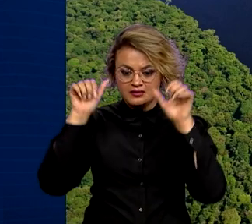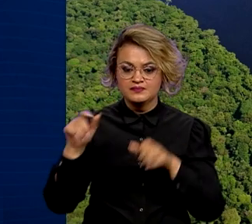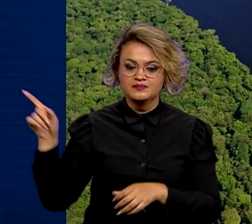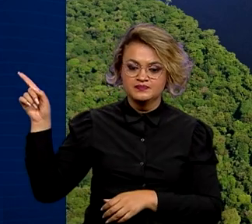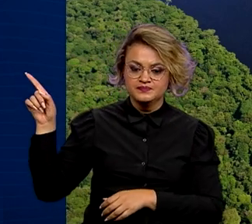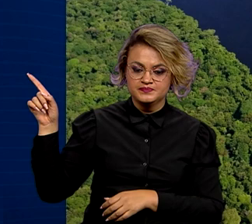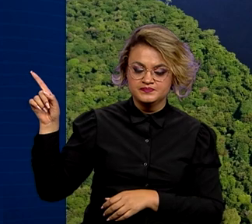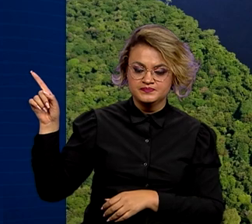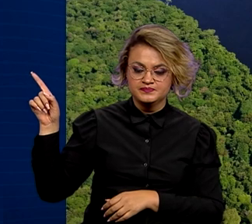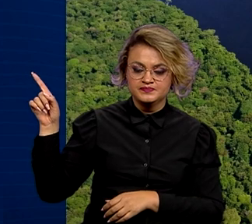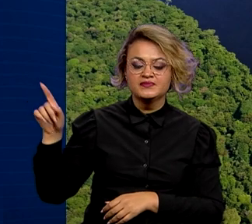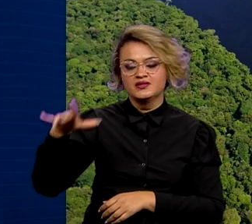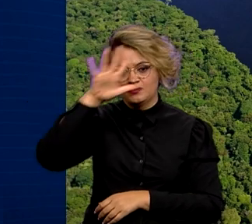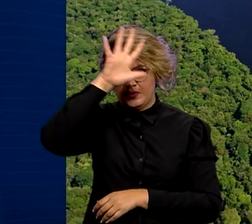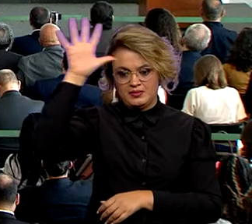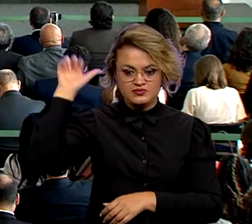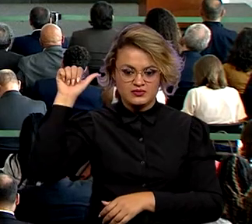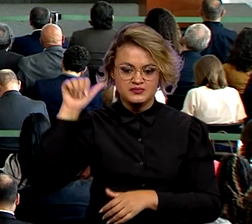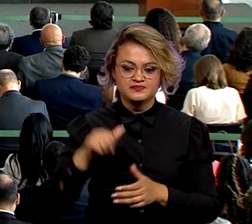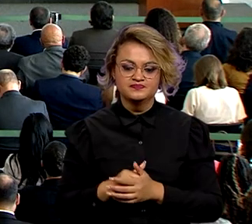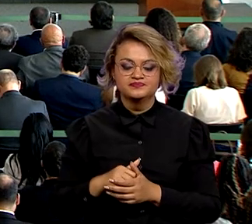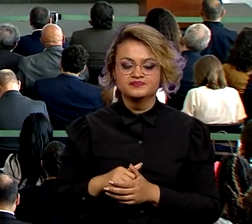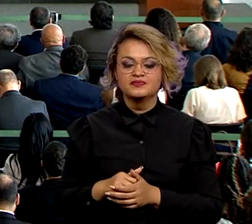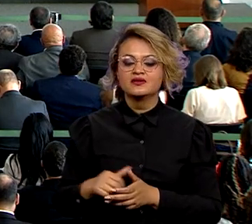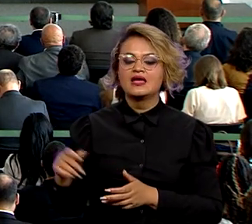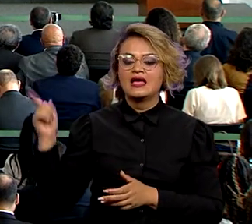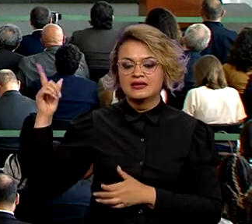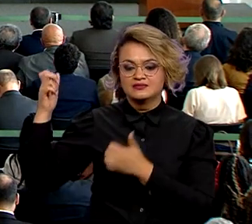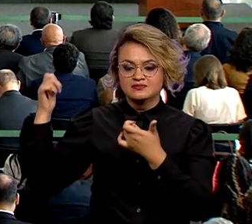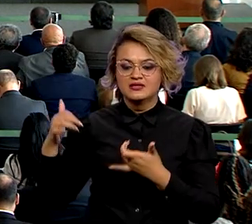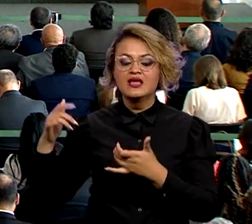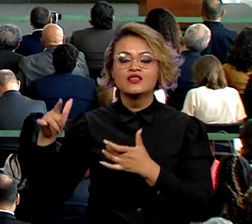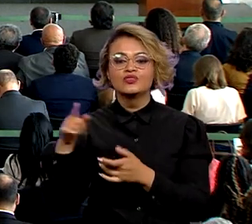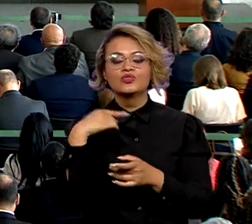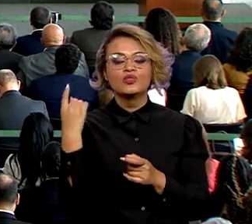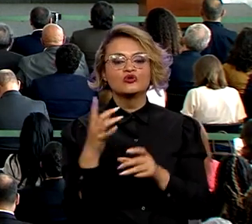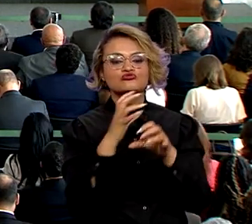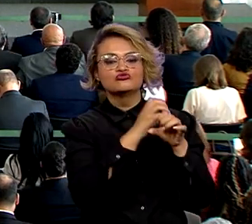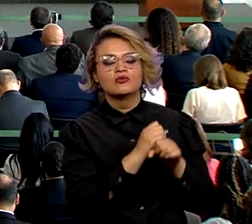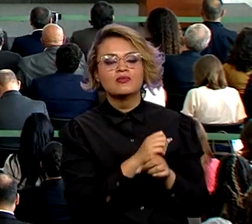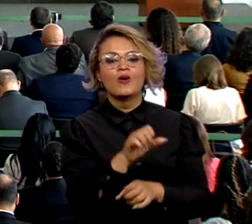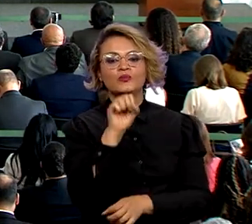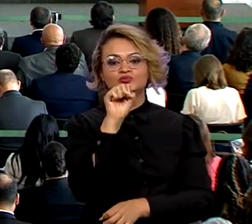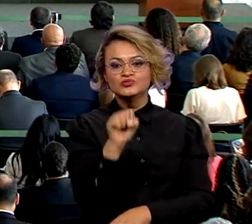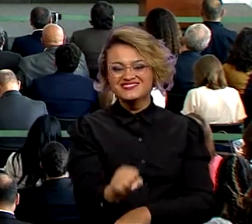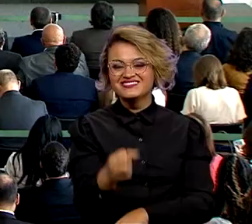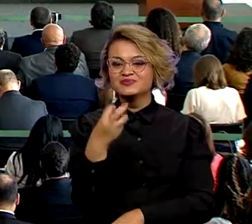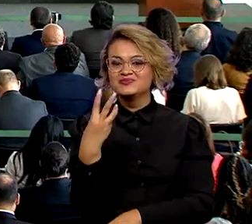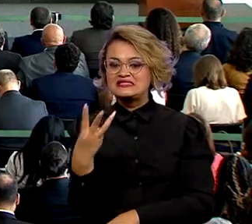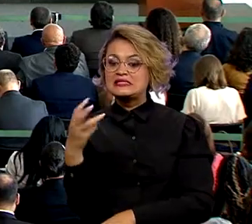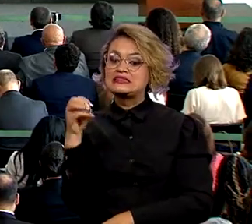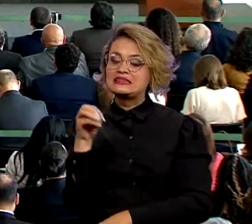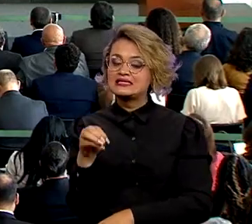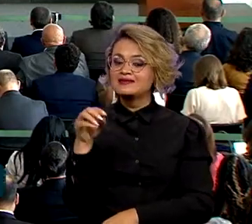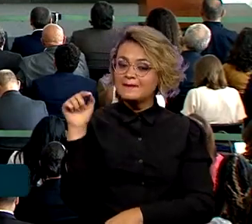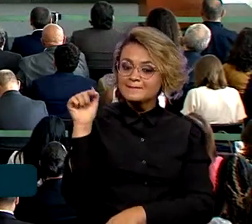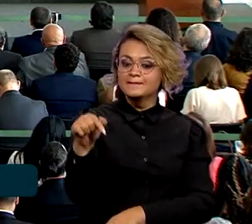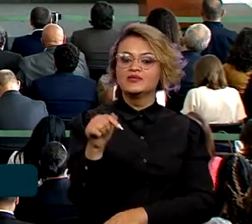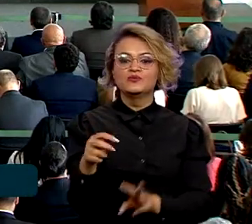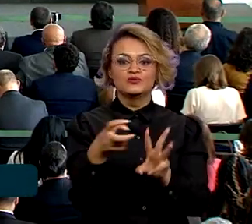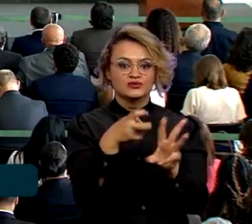Acapuri de Cima, no Amazonas. Nós somos mais de 830 mil